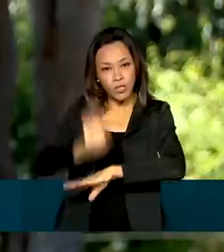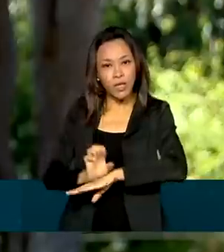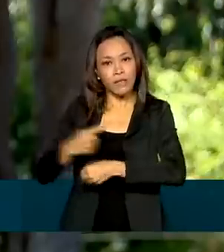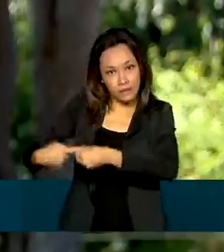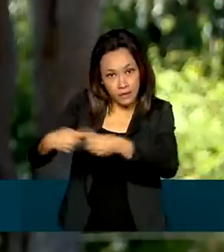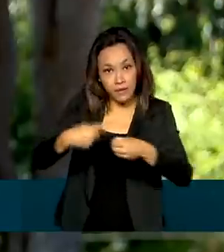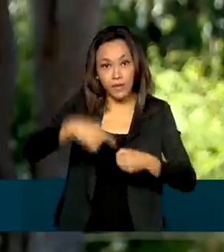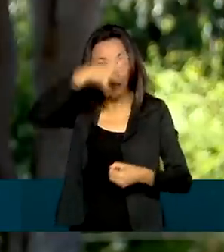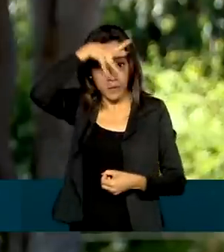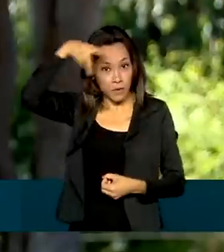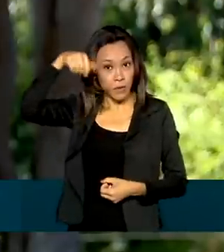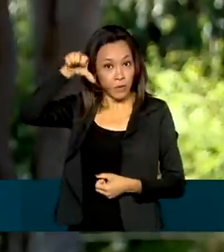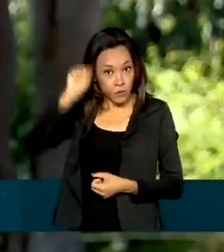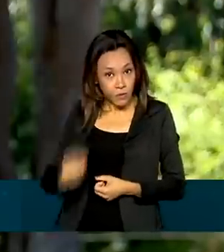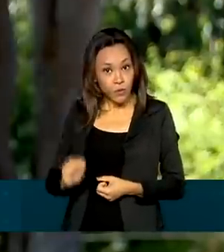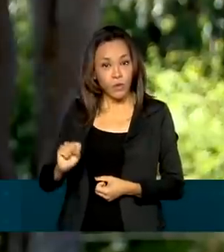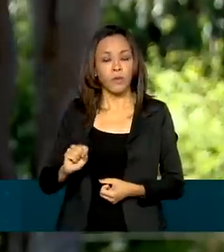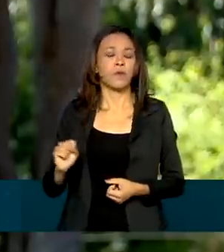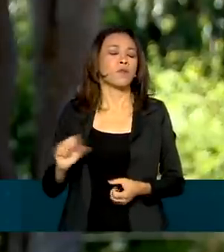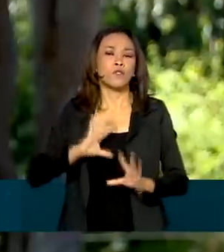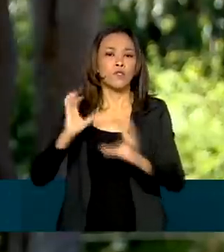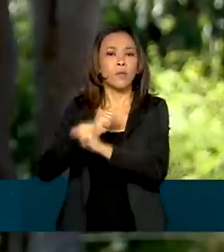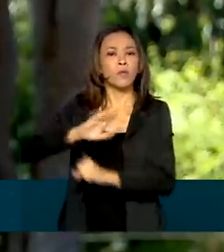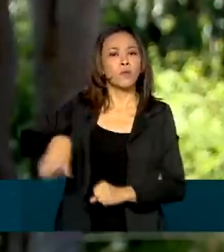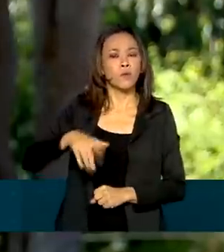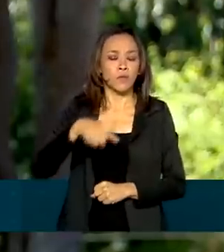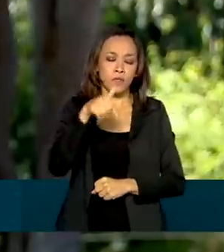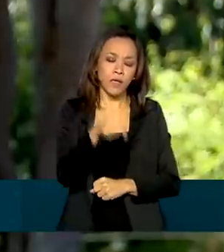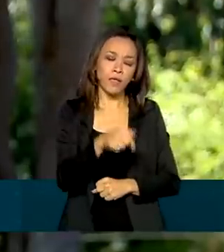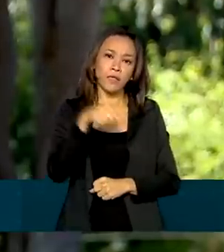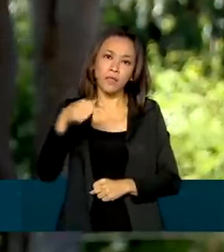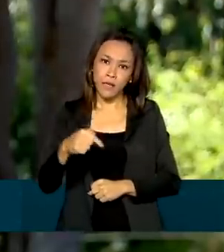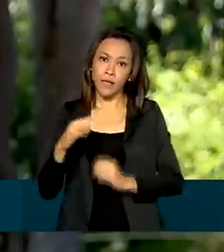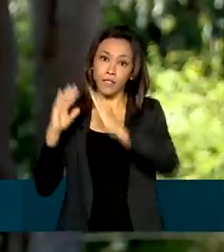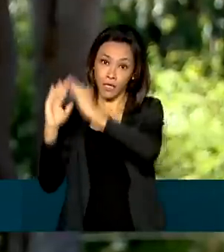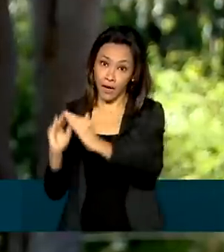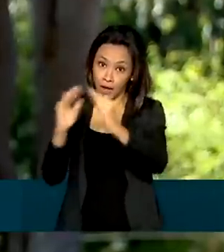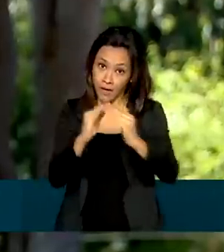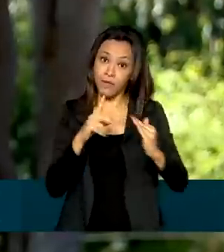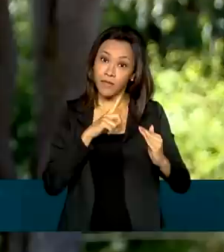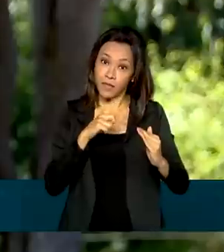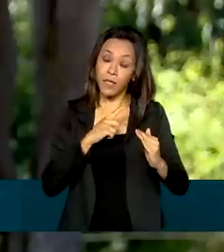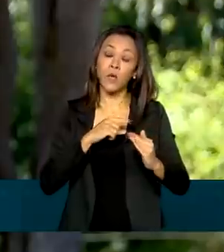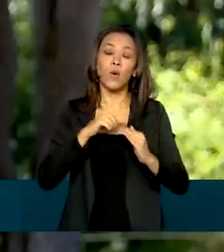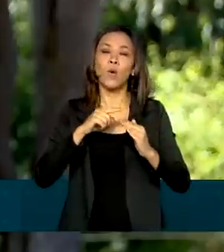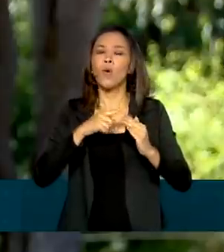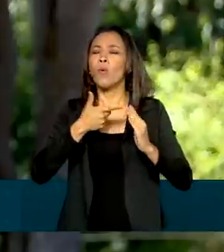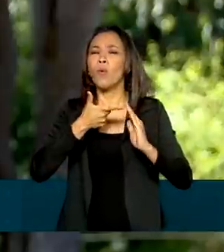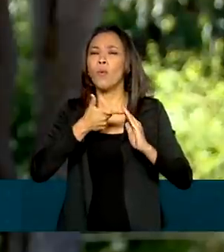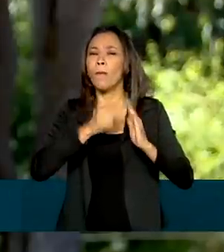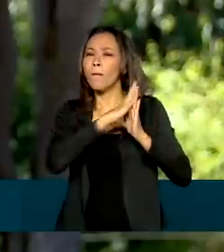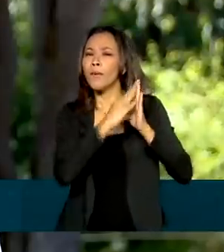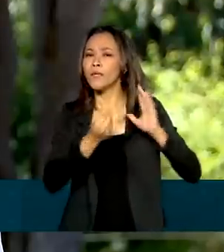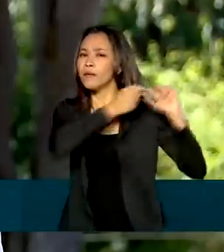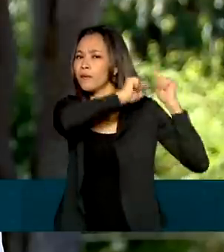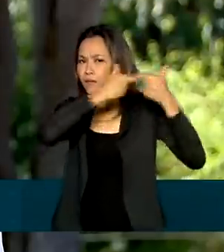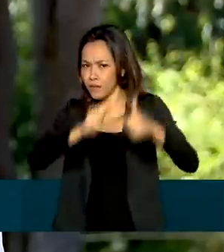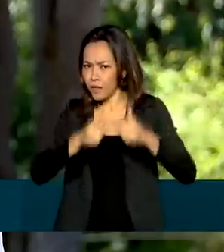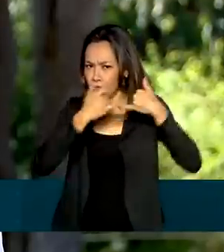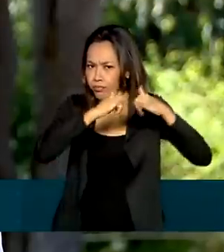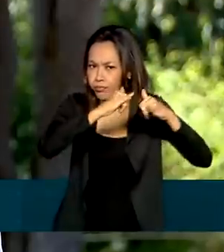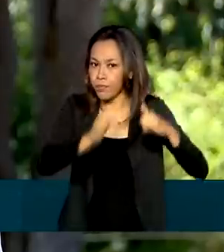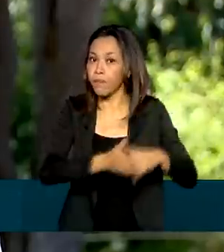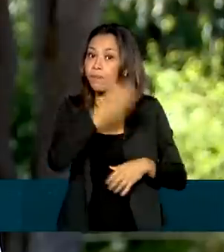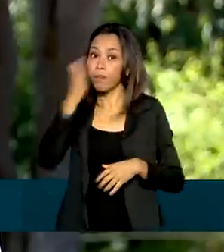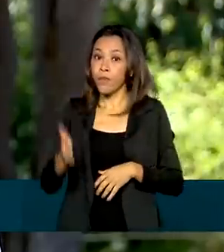Sul. Do total de residências, 77 serão beneficiadas com o modelo tradicional de transmissão de energia elétrica. As